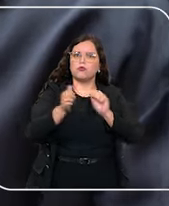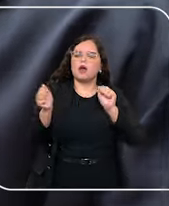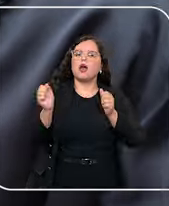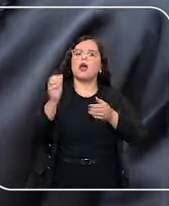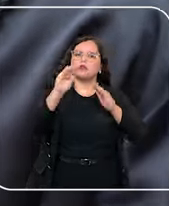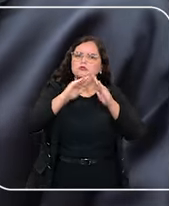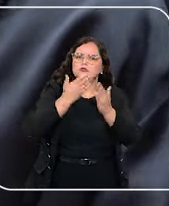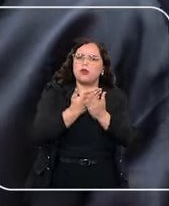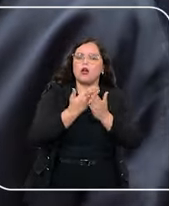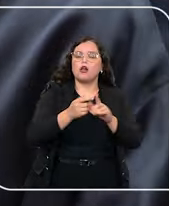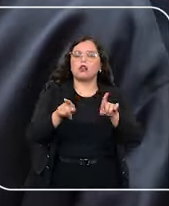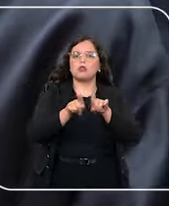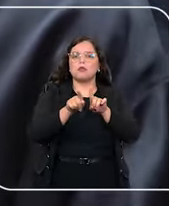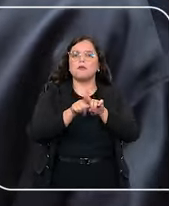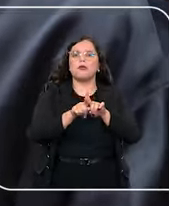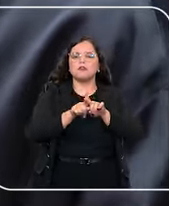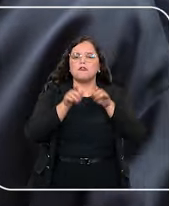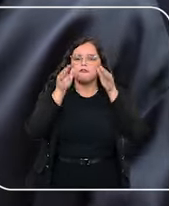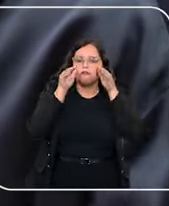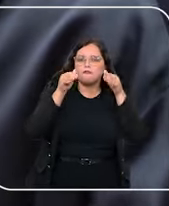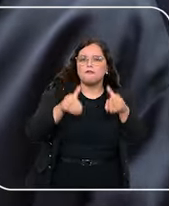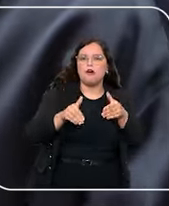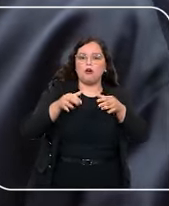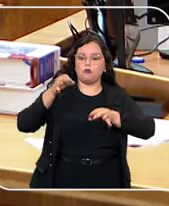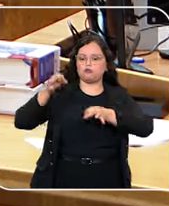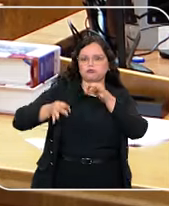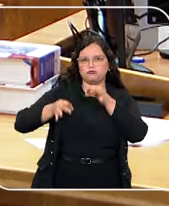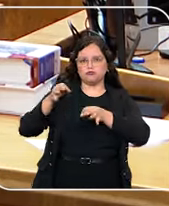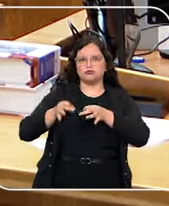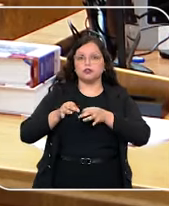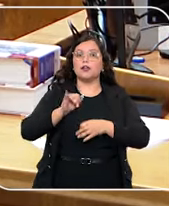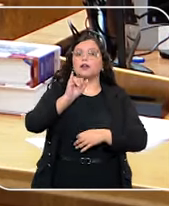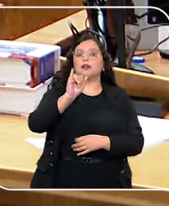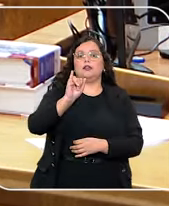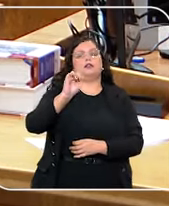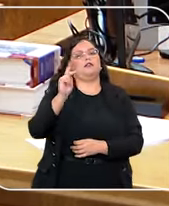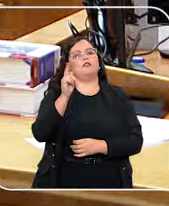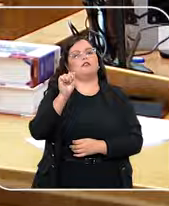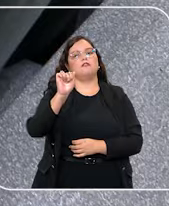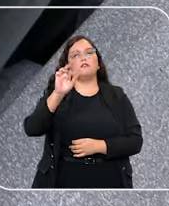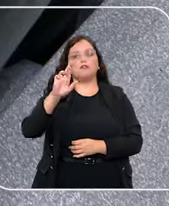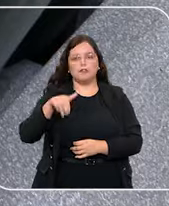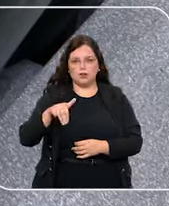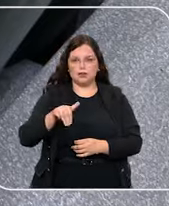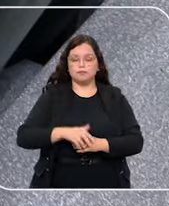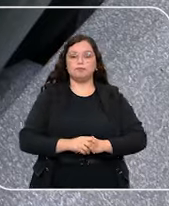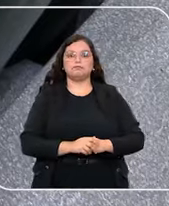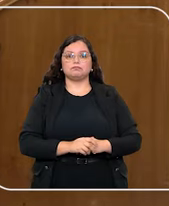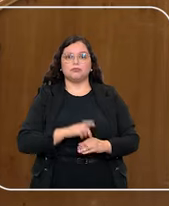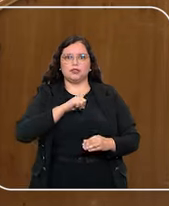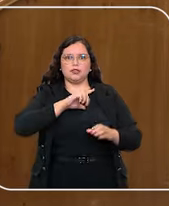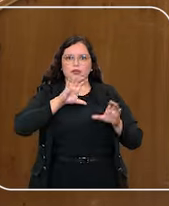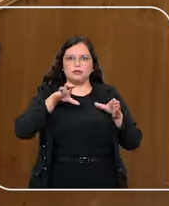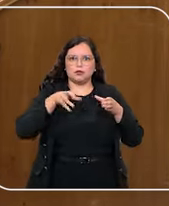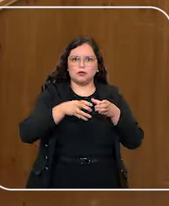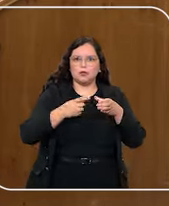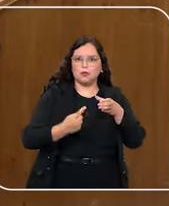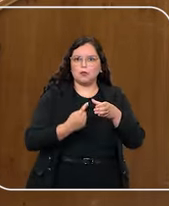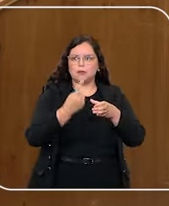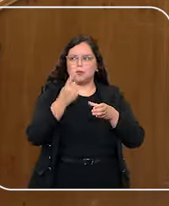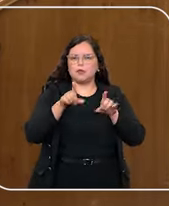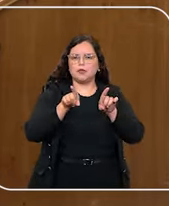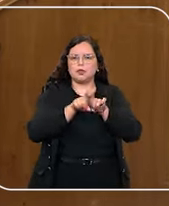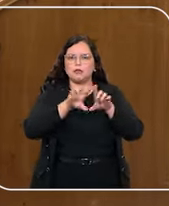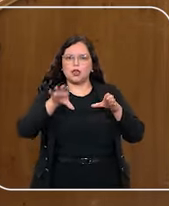e Aperfeiçoamento de Magistrados, a INFAM. Os plenários da primeira turma, da segunda turma e da primeira